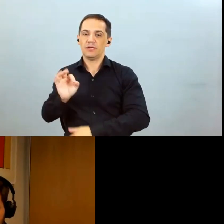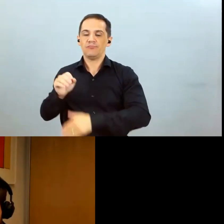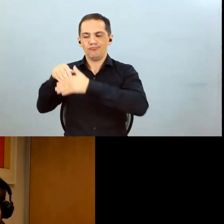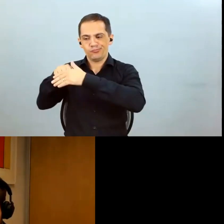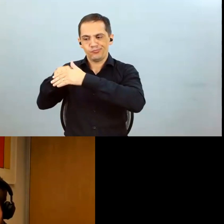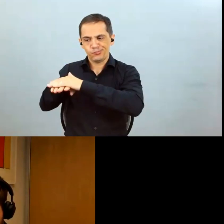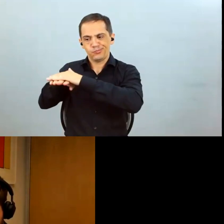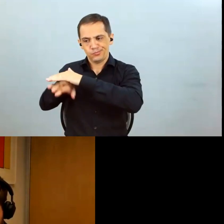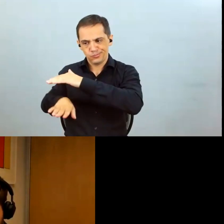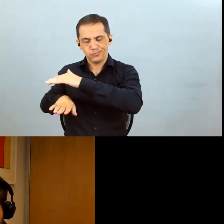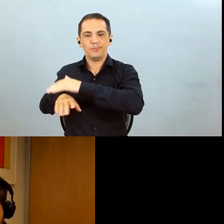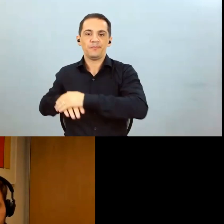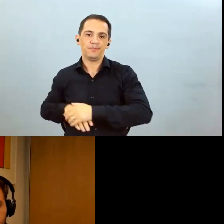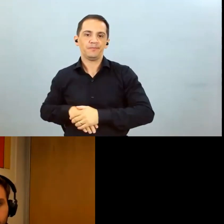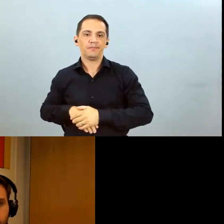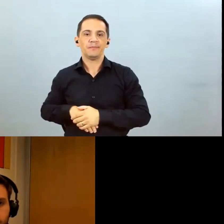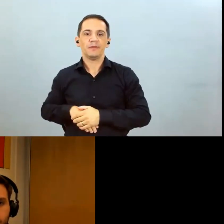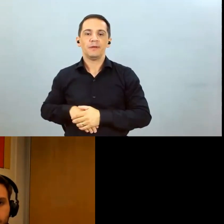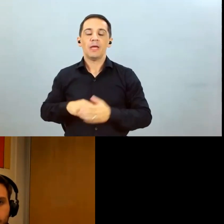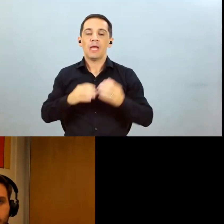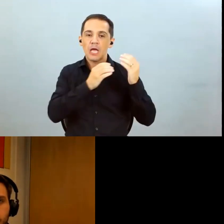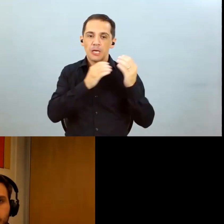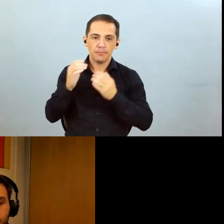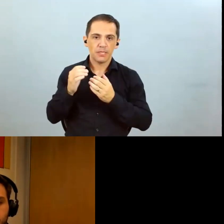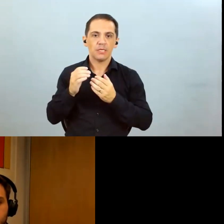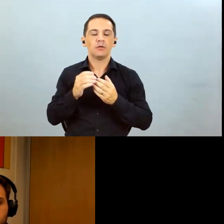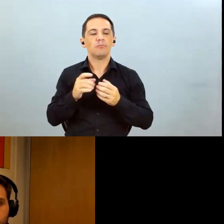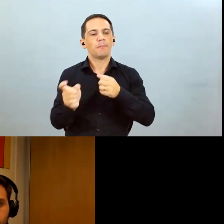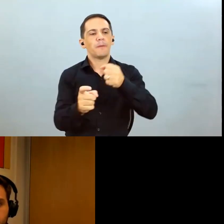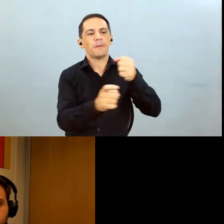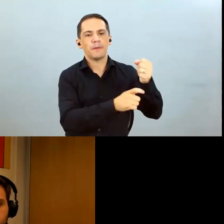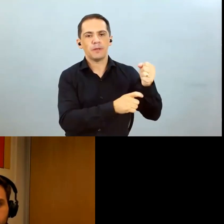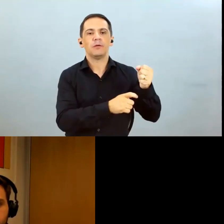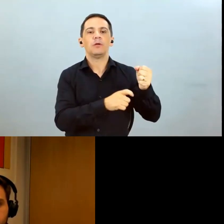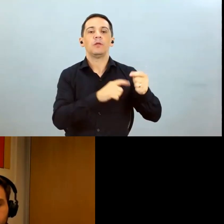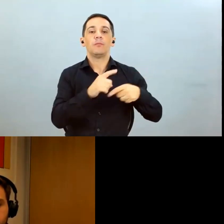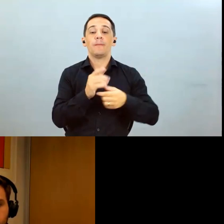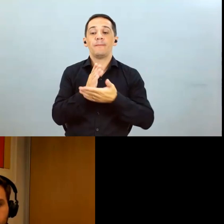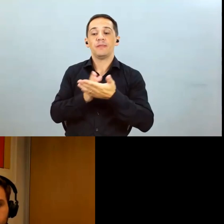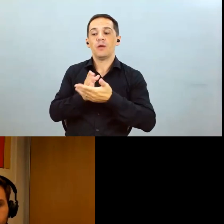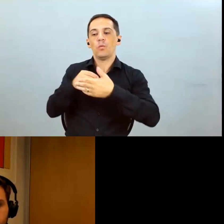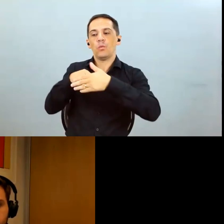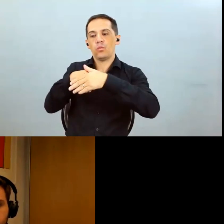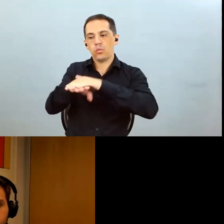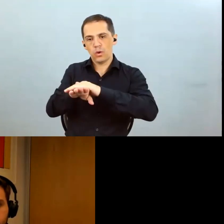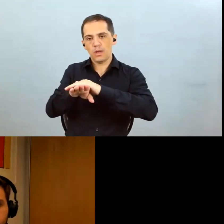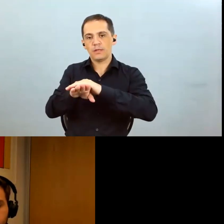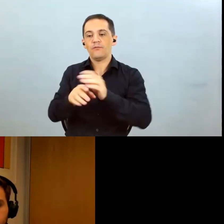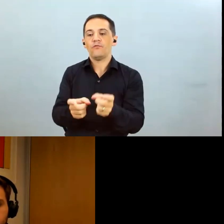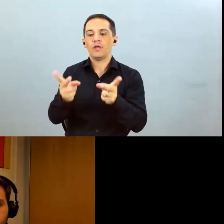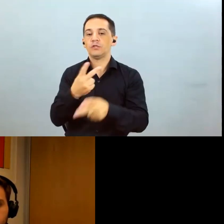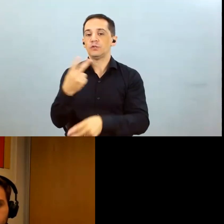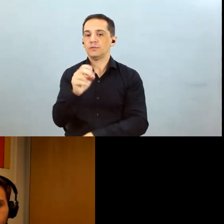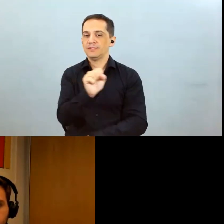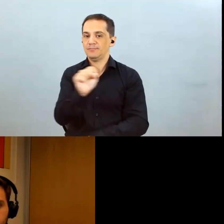caso colhe o milho entrega metade do milho durante a colheita e a outra metade fica armazenada para vender no segundo semestre então no